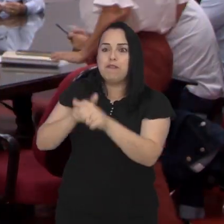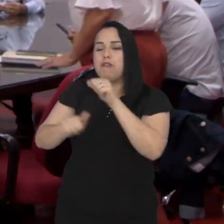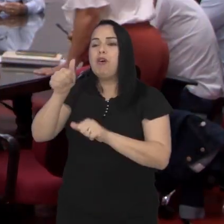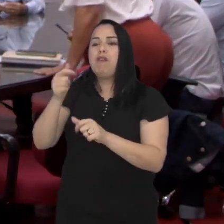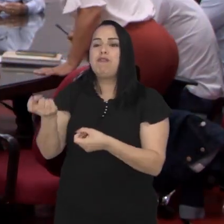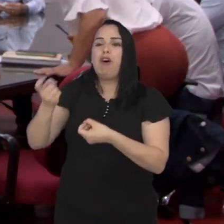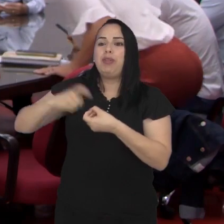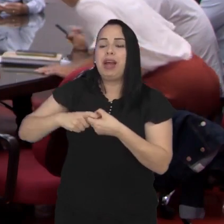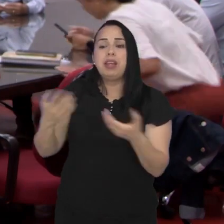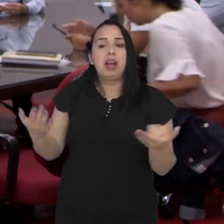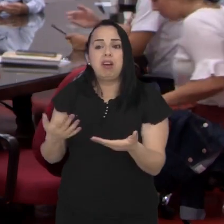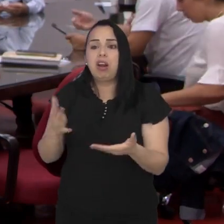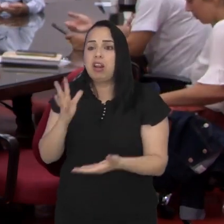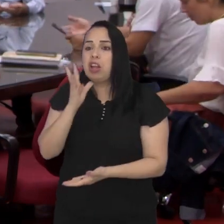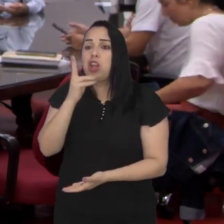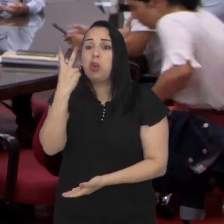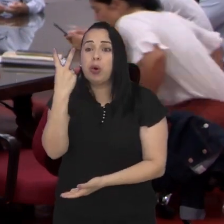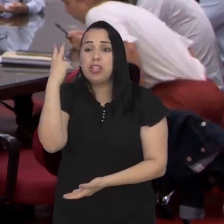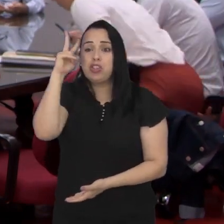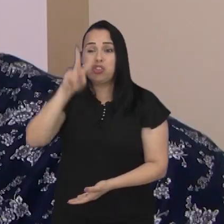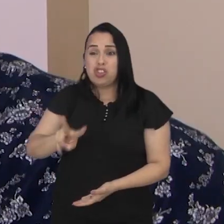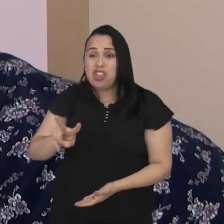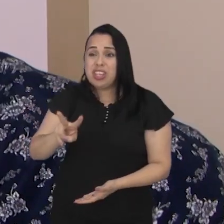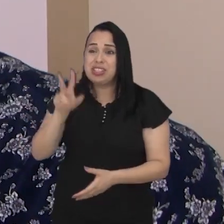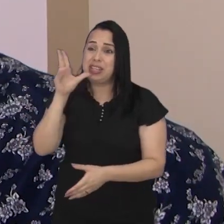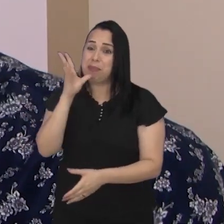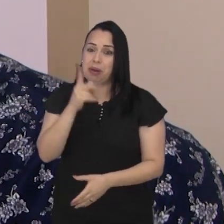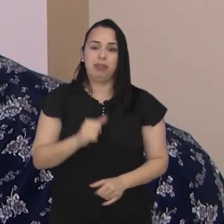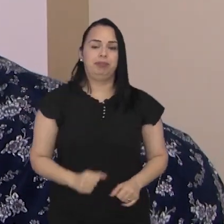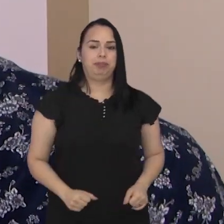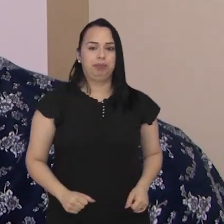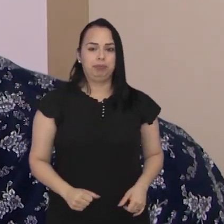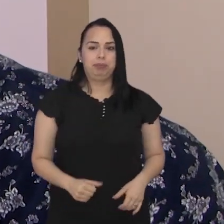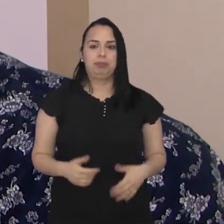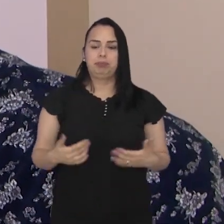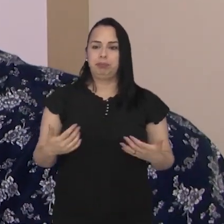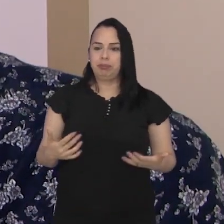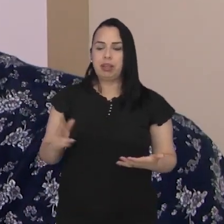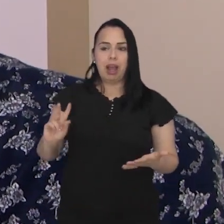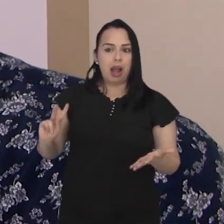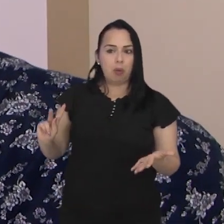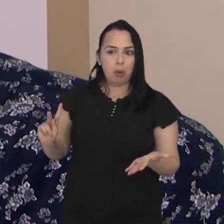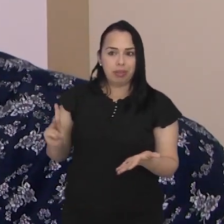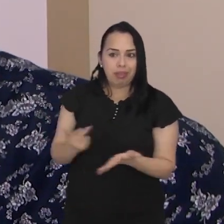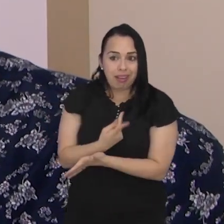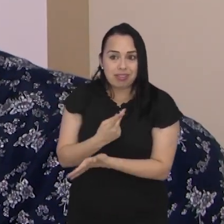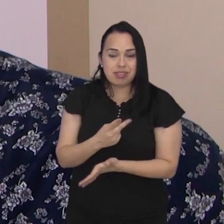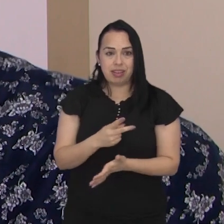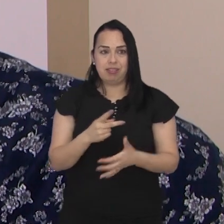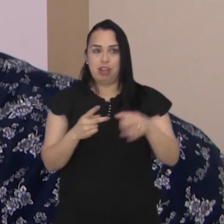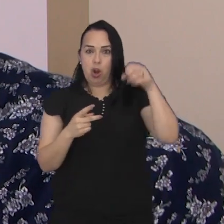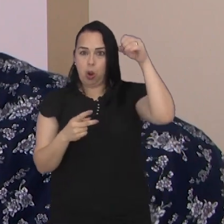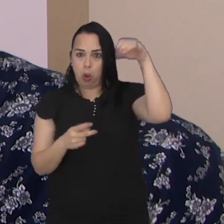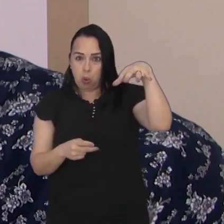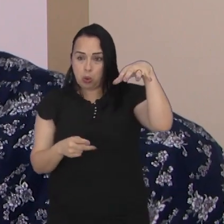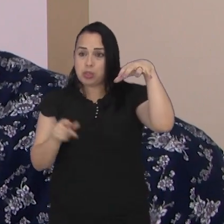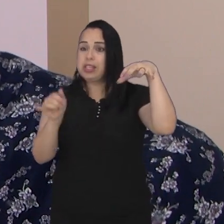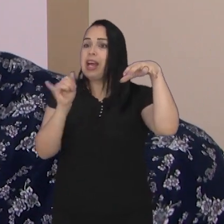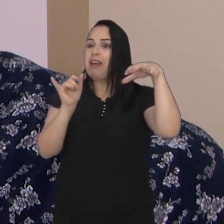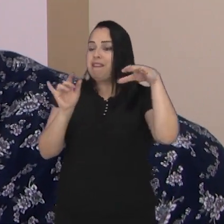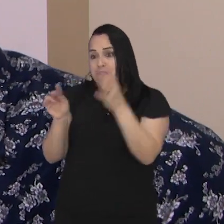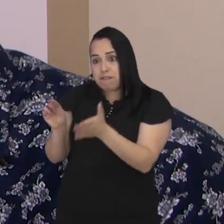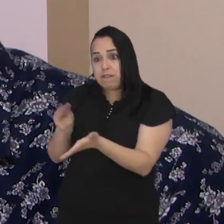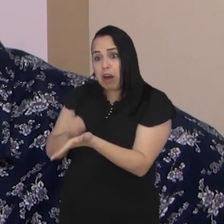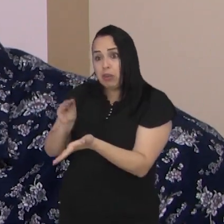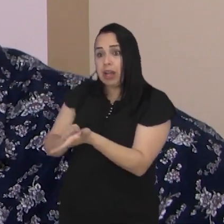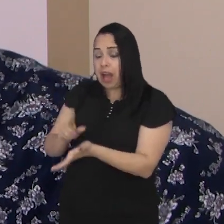30 horas até 48 horas. A queda de energia também, automaticamente, ocasiona a falta de água. No distrito